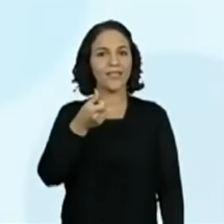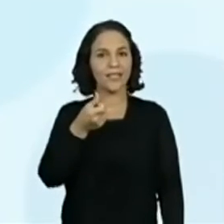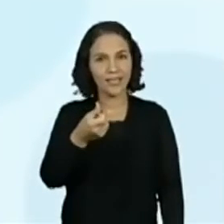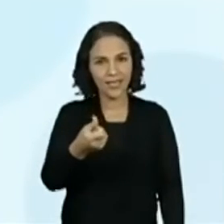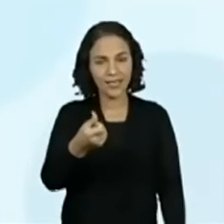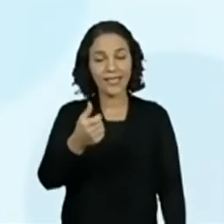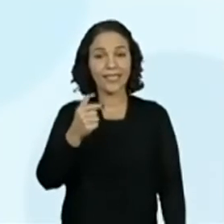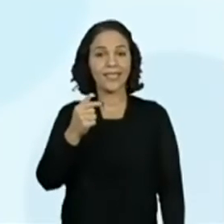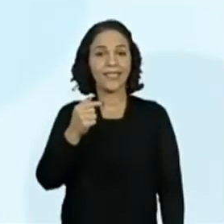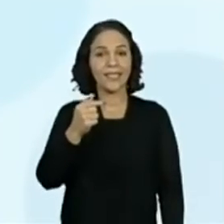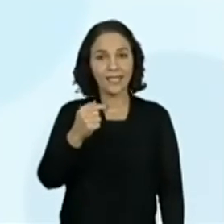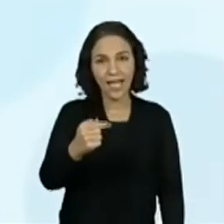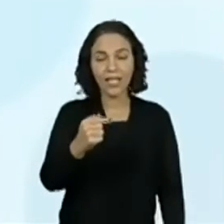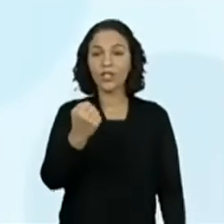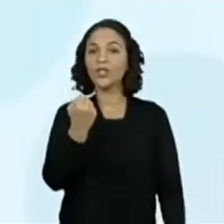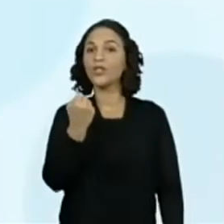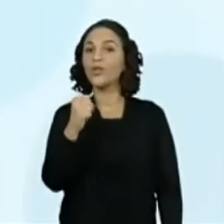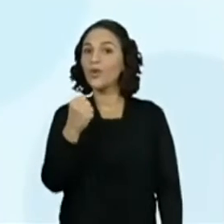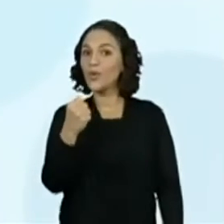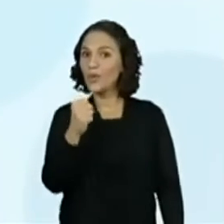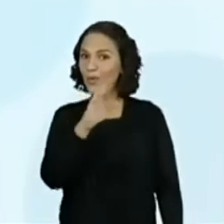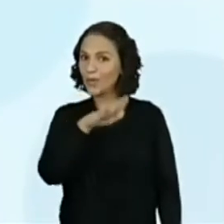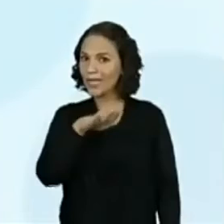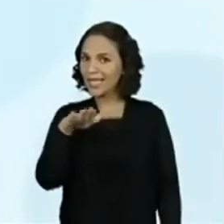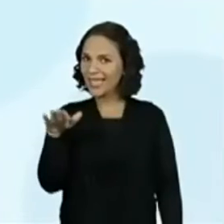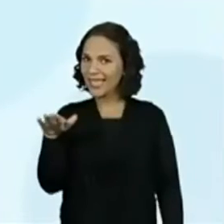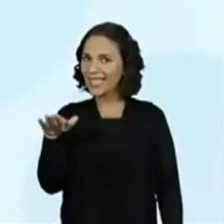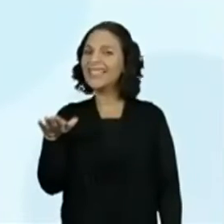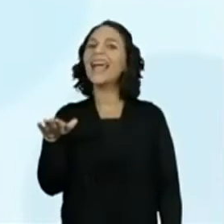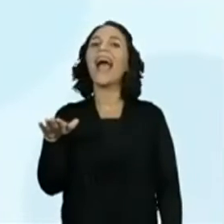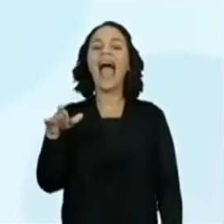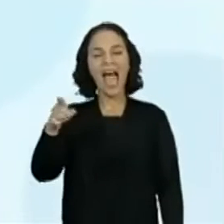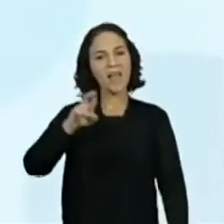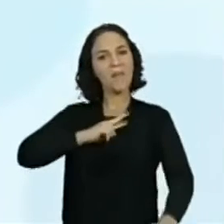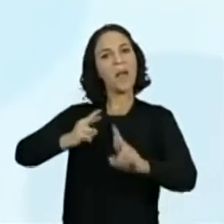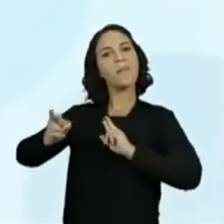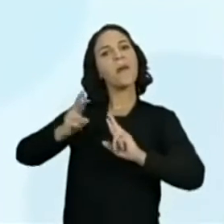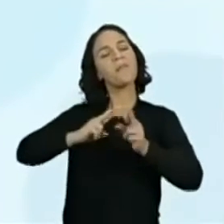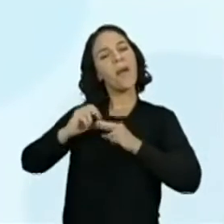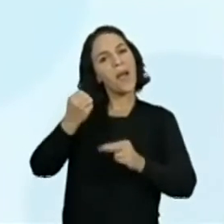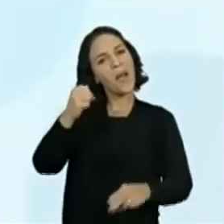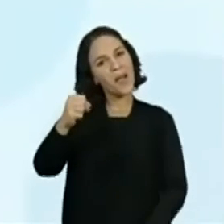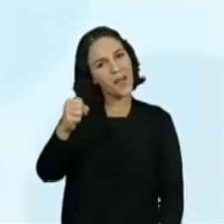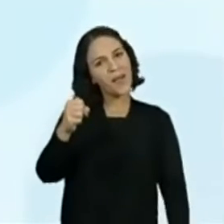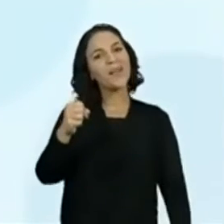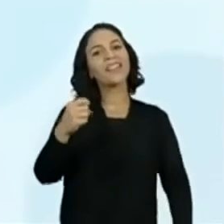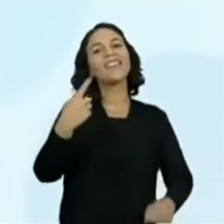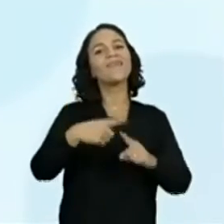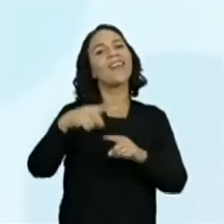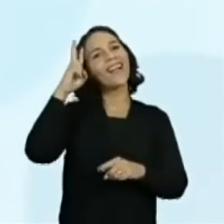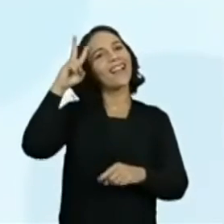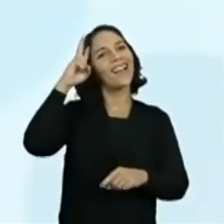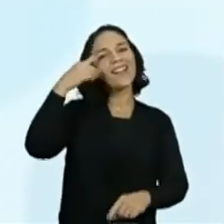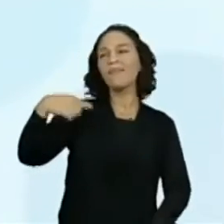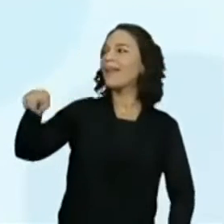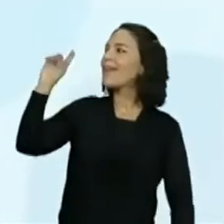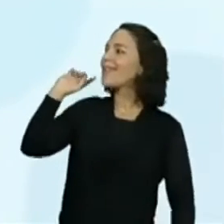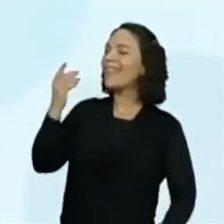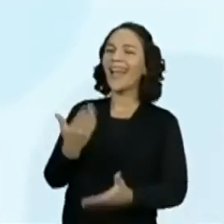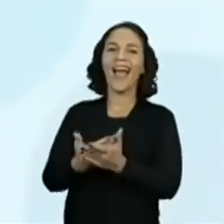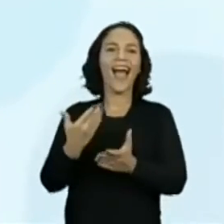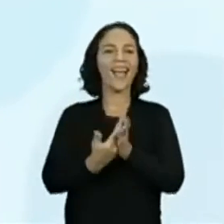seis, sete, oito. Ah, já tinha muita gente falando oito crianças, porque lembraram da nossa aula anterior.